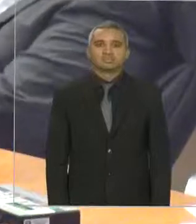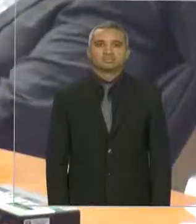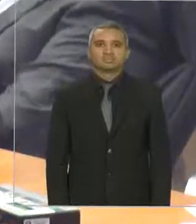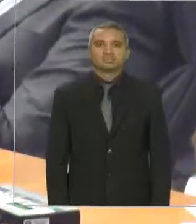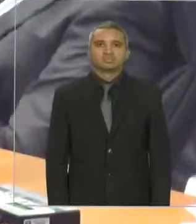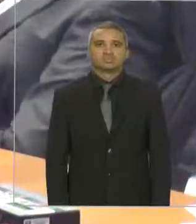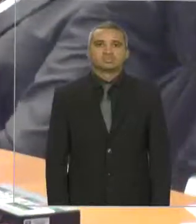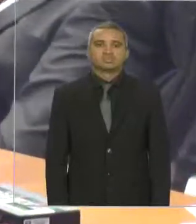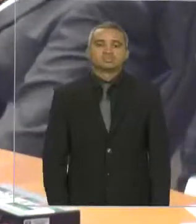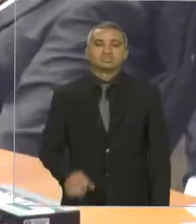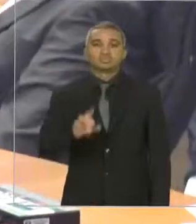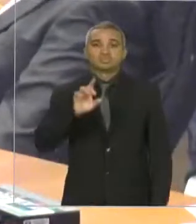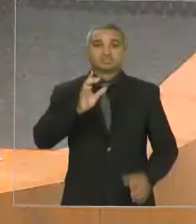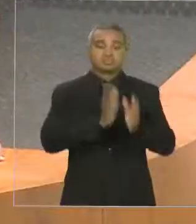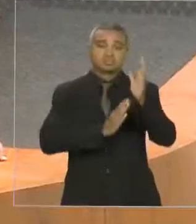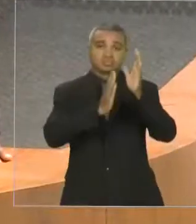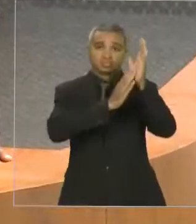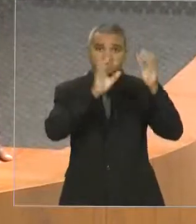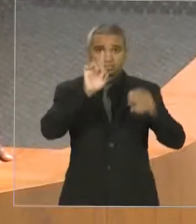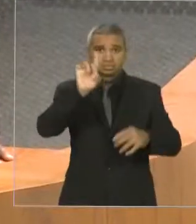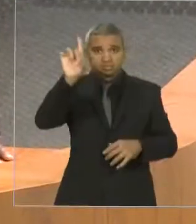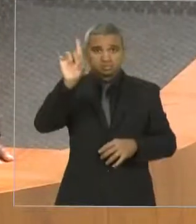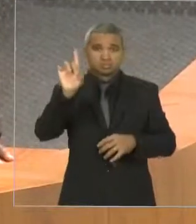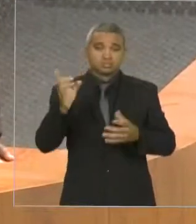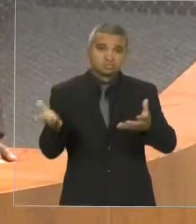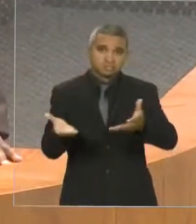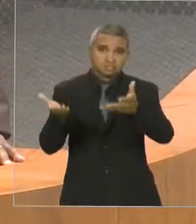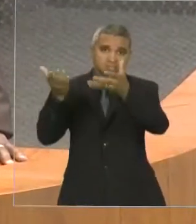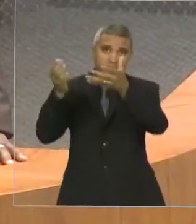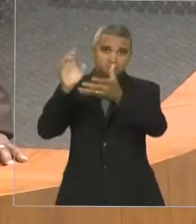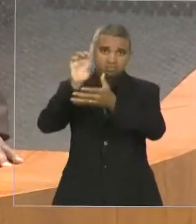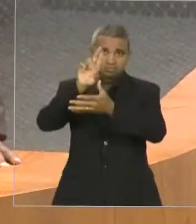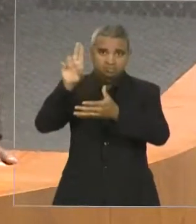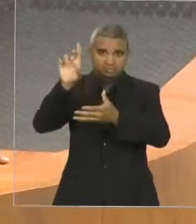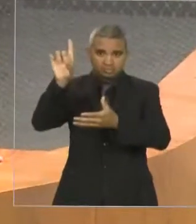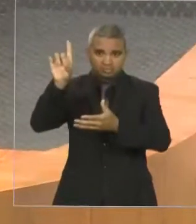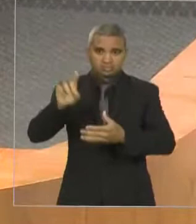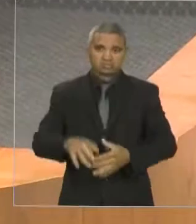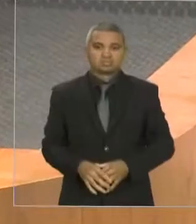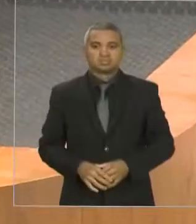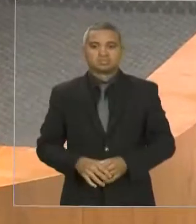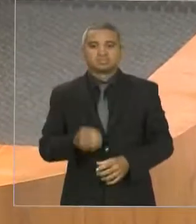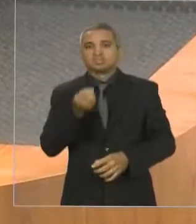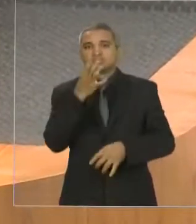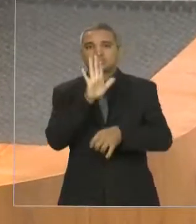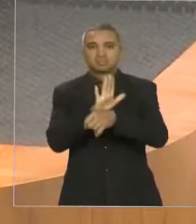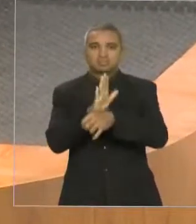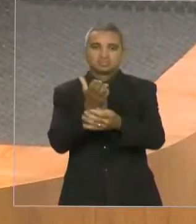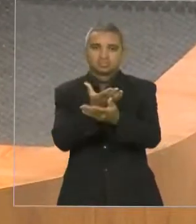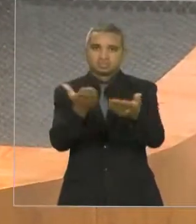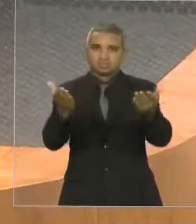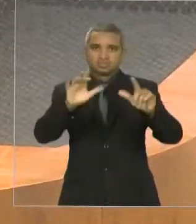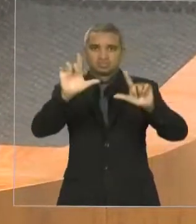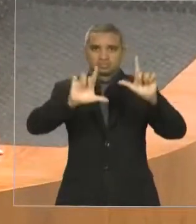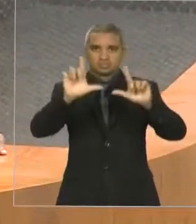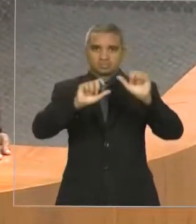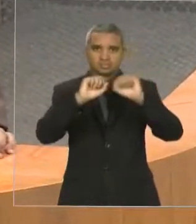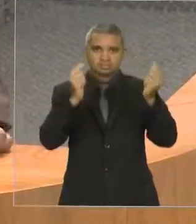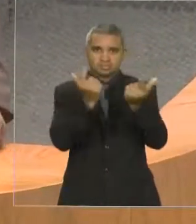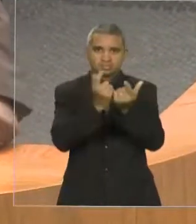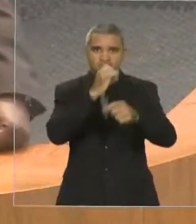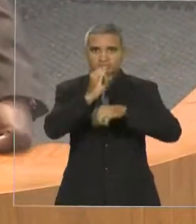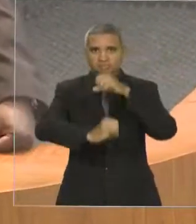Deus seja louvado, o nome do Senhor é exaltado. Meus irmãos, mais corredor, boa tarde a todos da TV Assembleia, internautas,